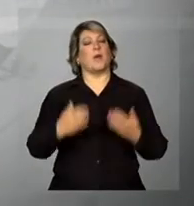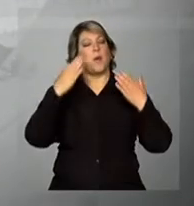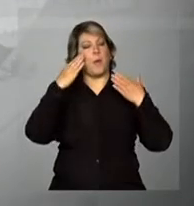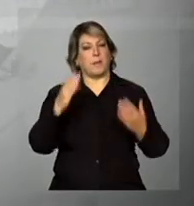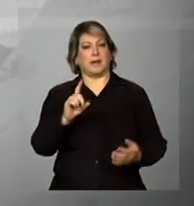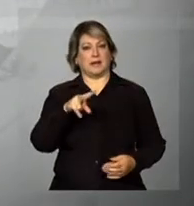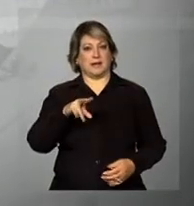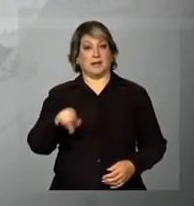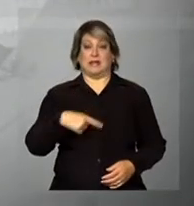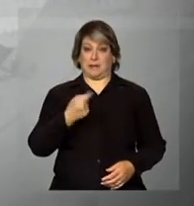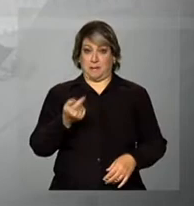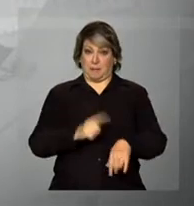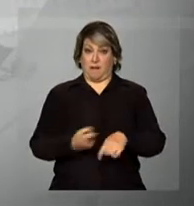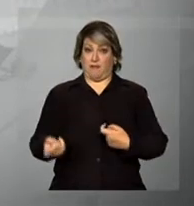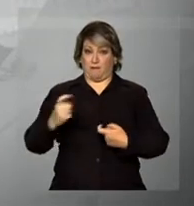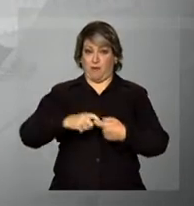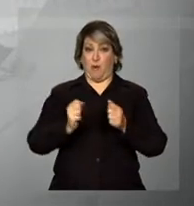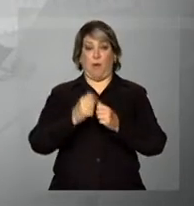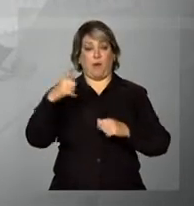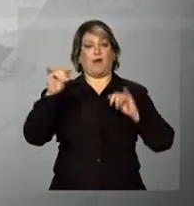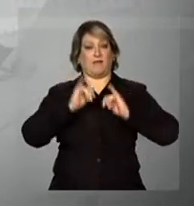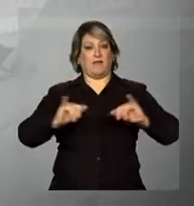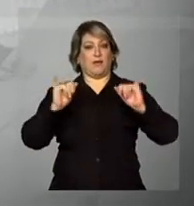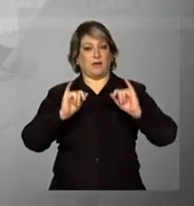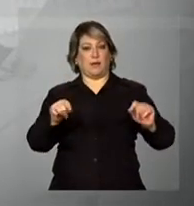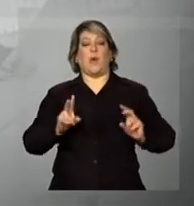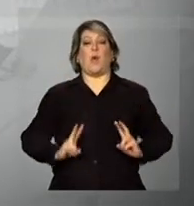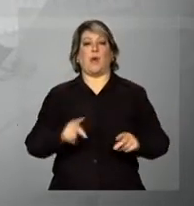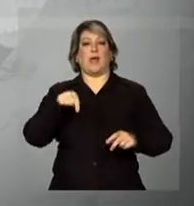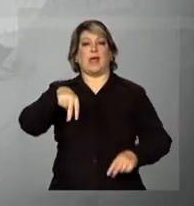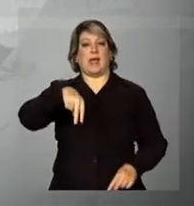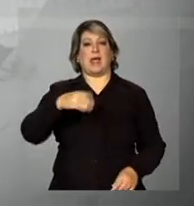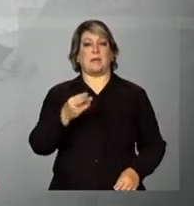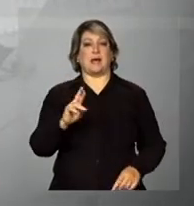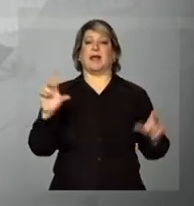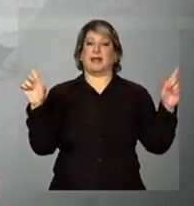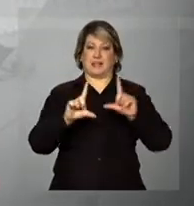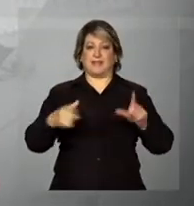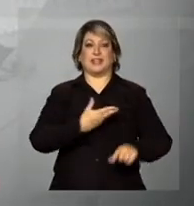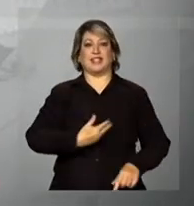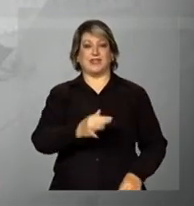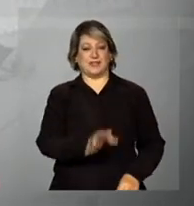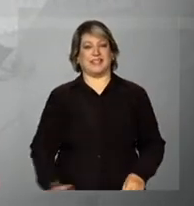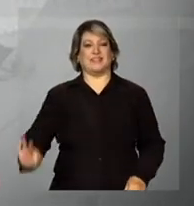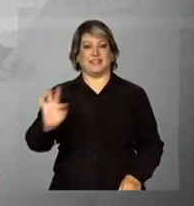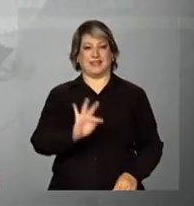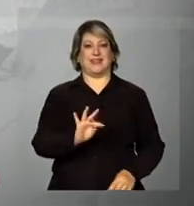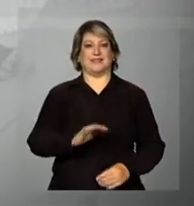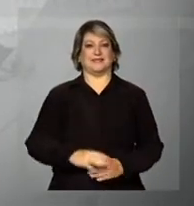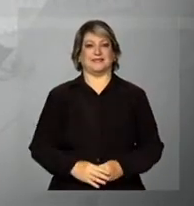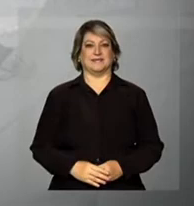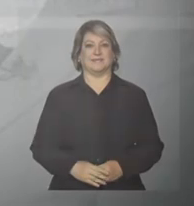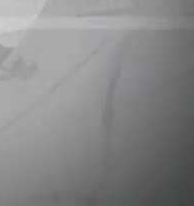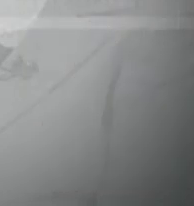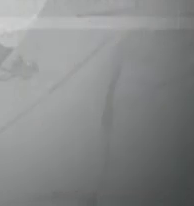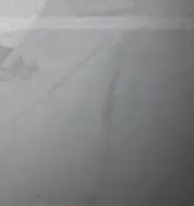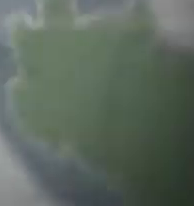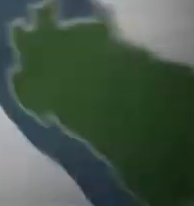Obrigada, Daniela. E daqui a pouco a gente volta com outras informações. Continue com a gente na NBR, a TV do Governo Federal.